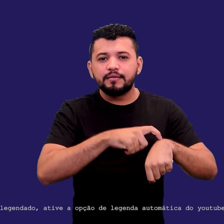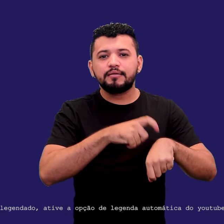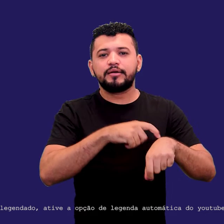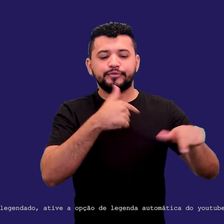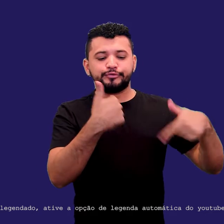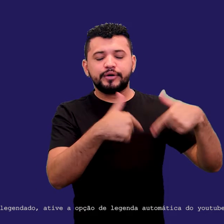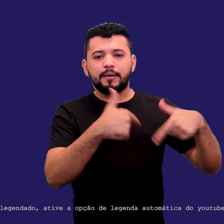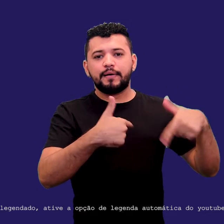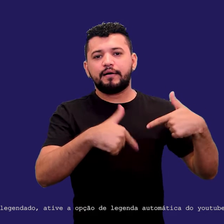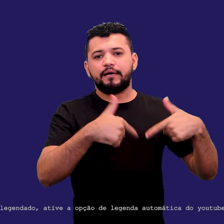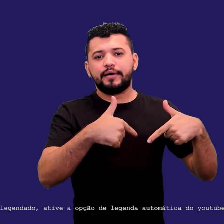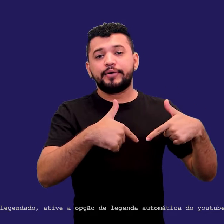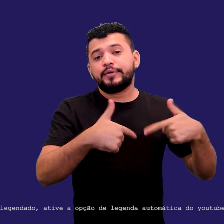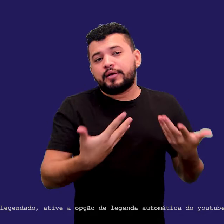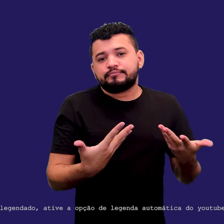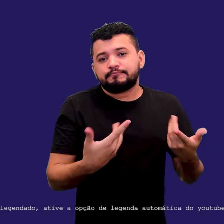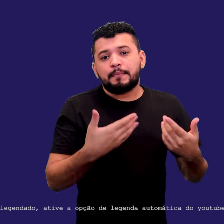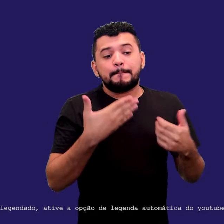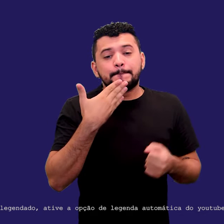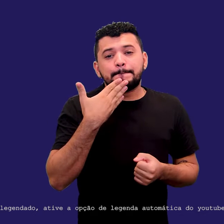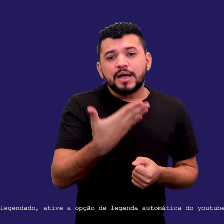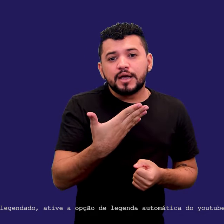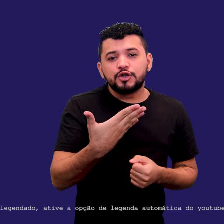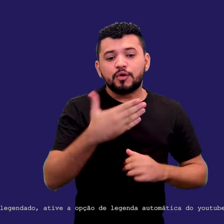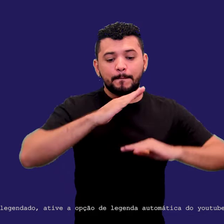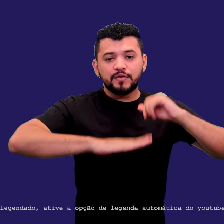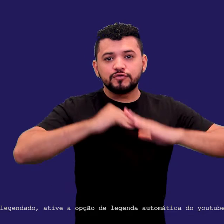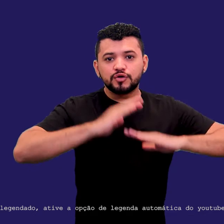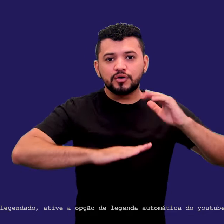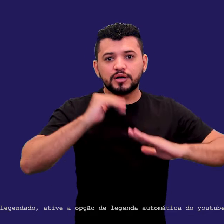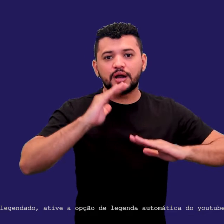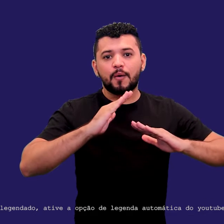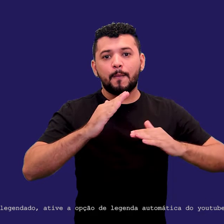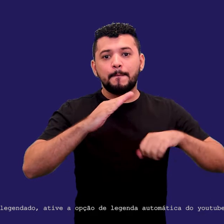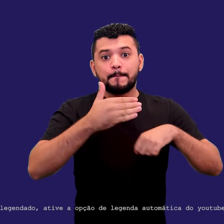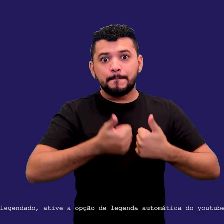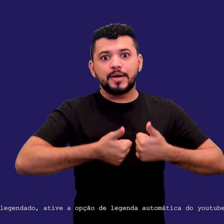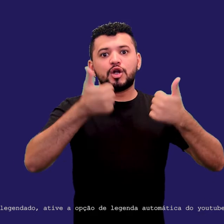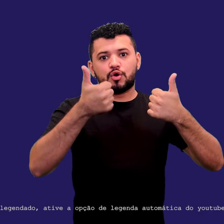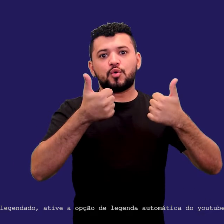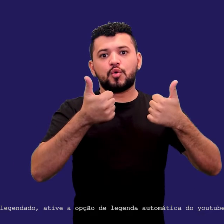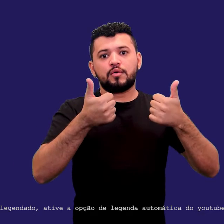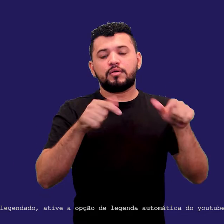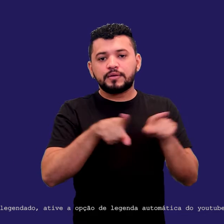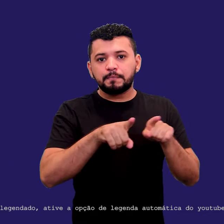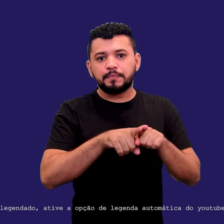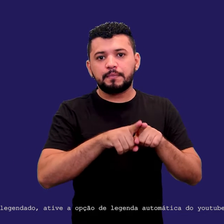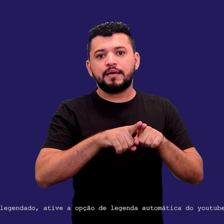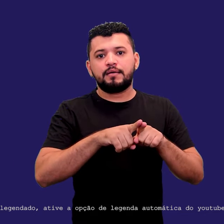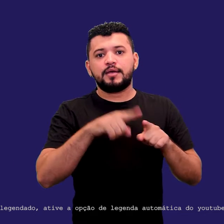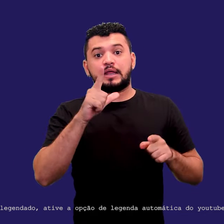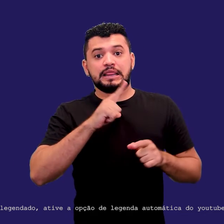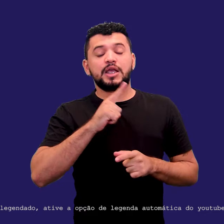do mercado de trabalho, né? Exige aí um profissional muito mais polivalente e antenado com as questões